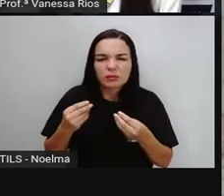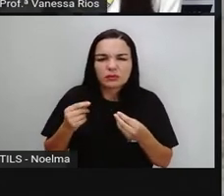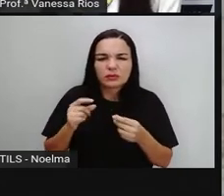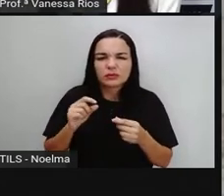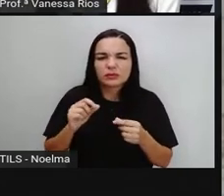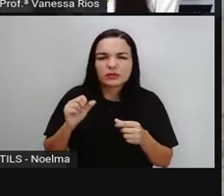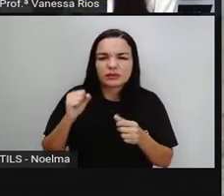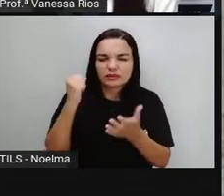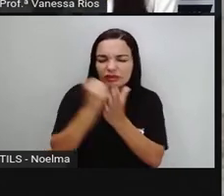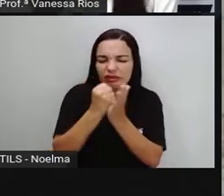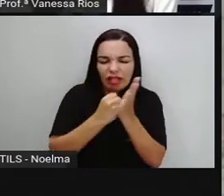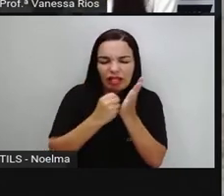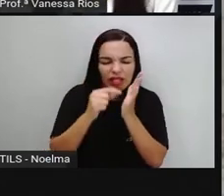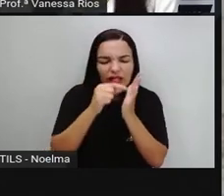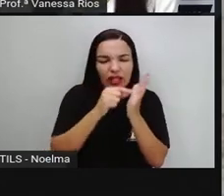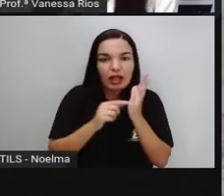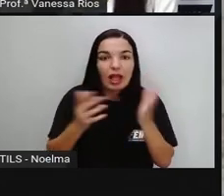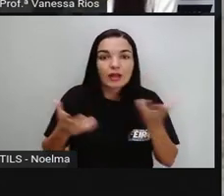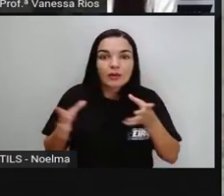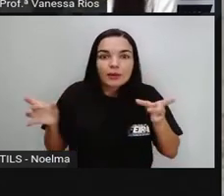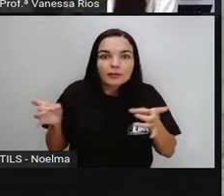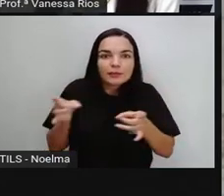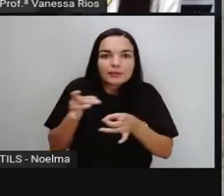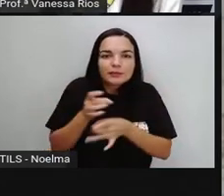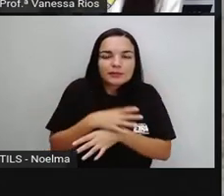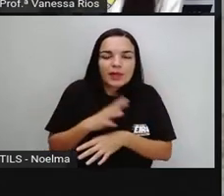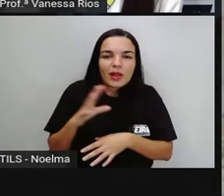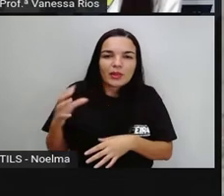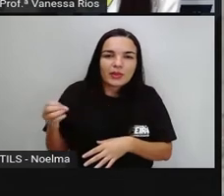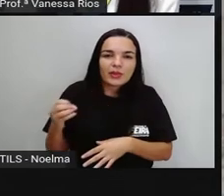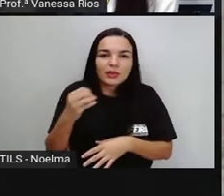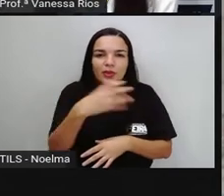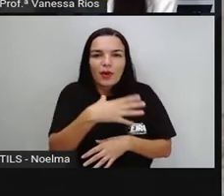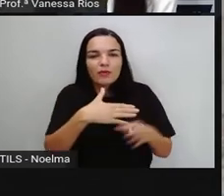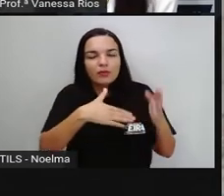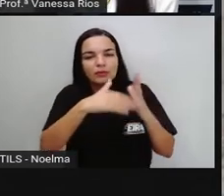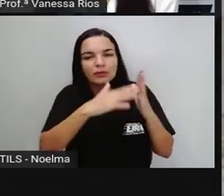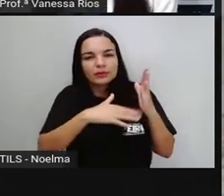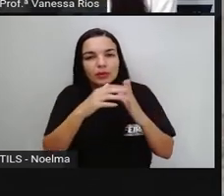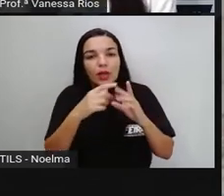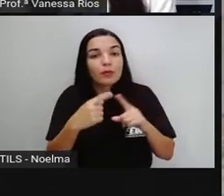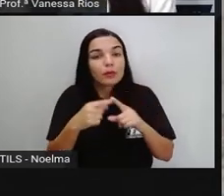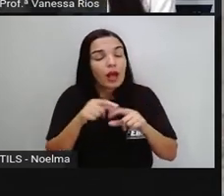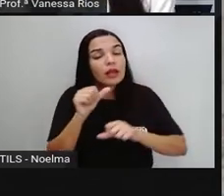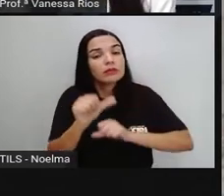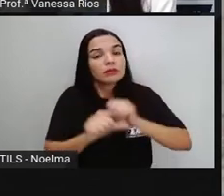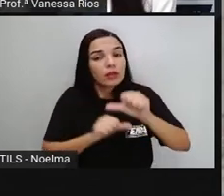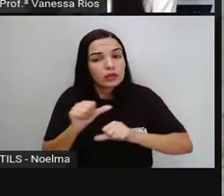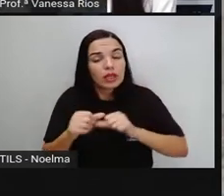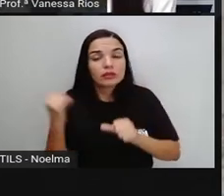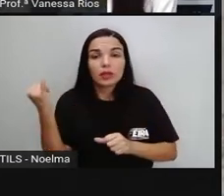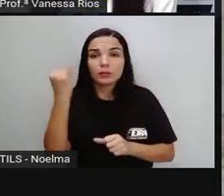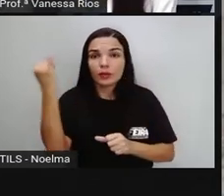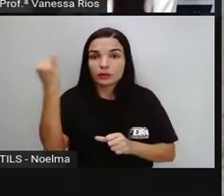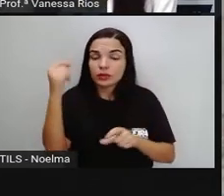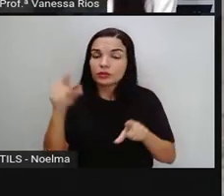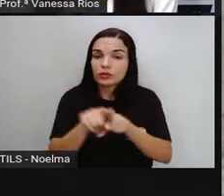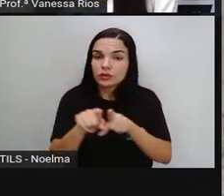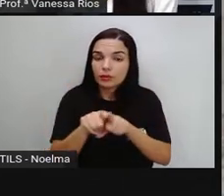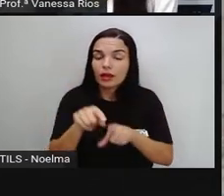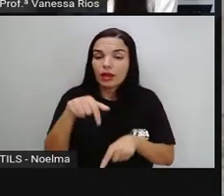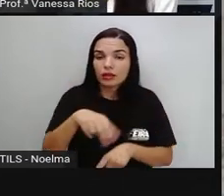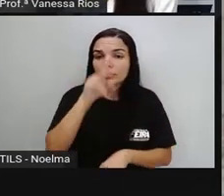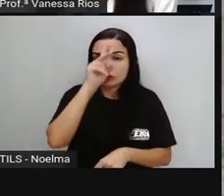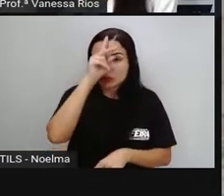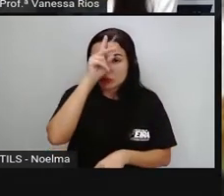Mas aí a gente já percebe a restauração, tomando aí como algo importante, né? Faz parte da história também da cultura